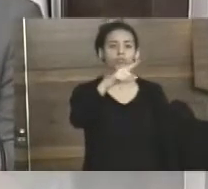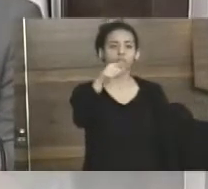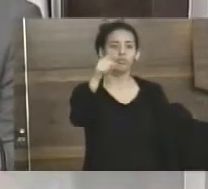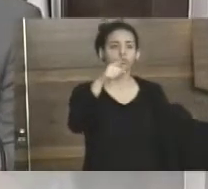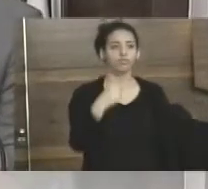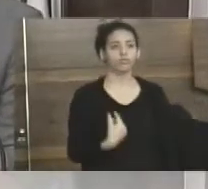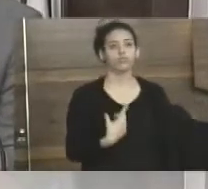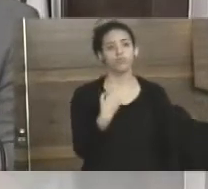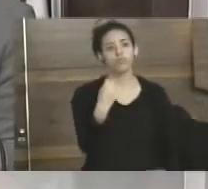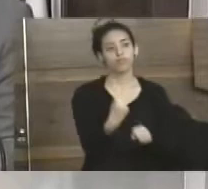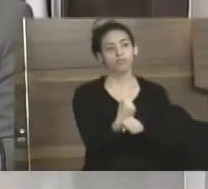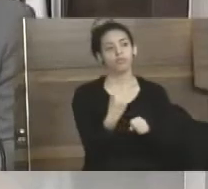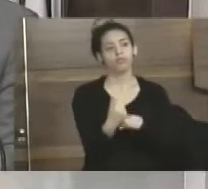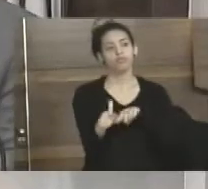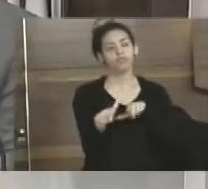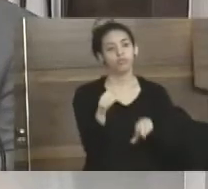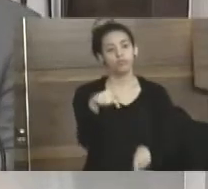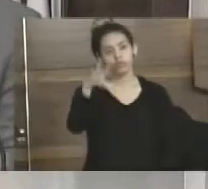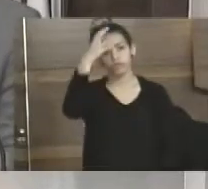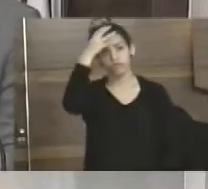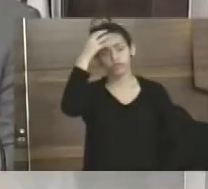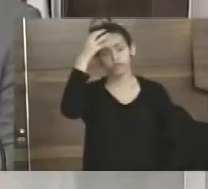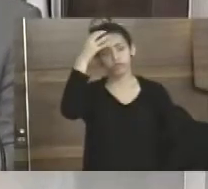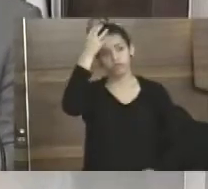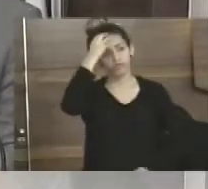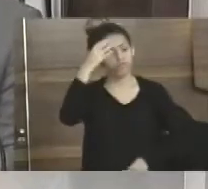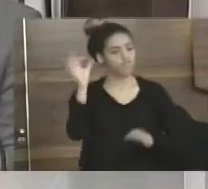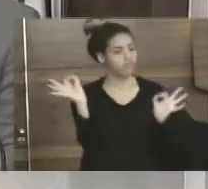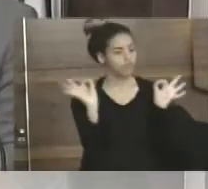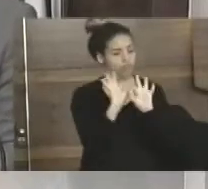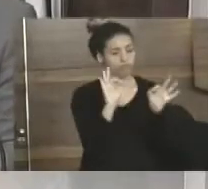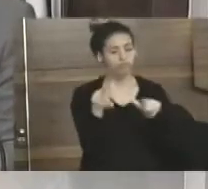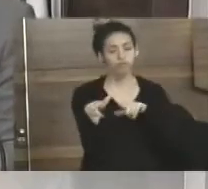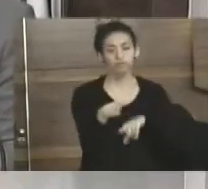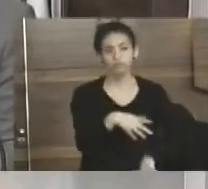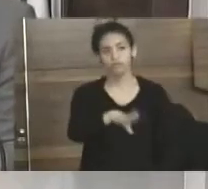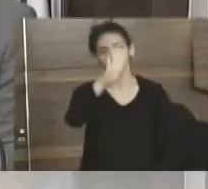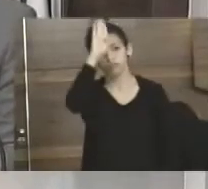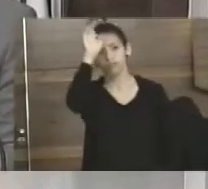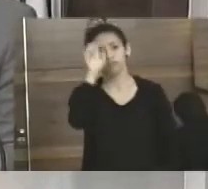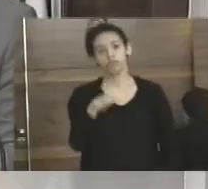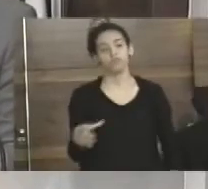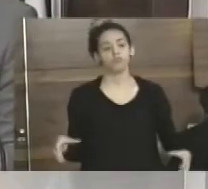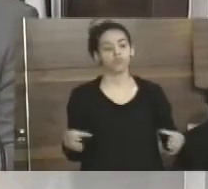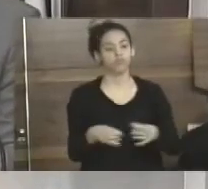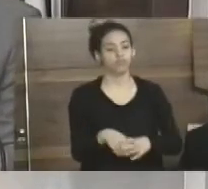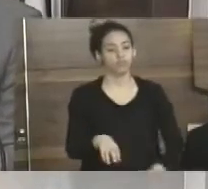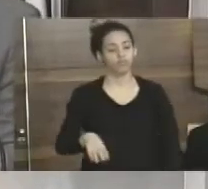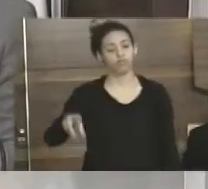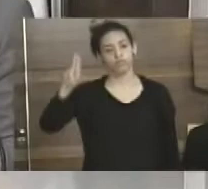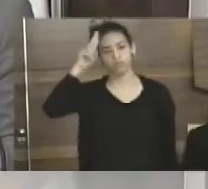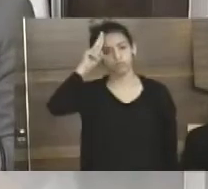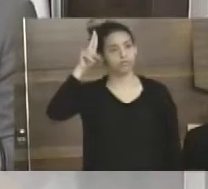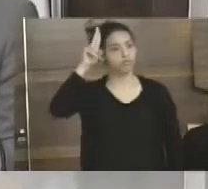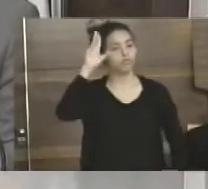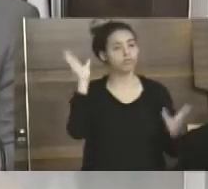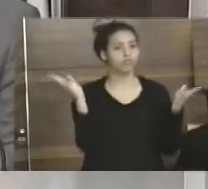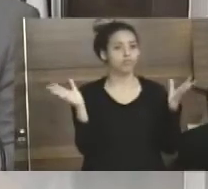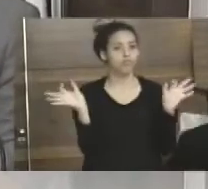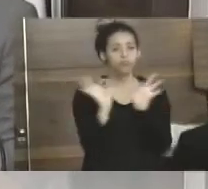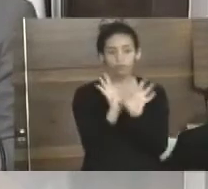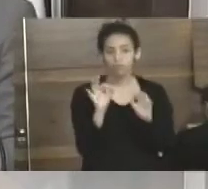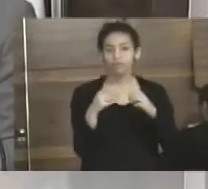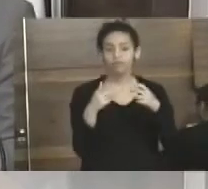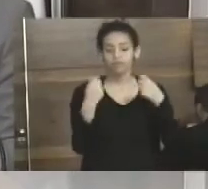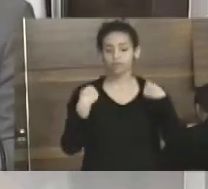na nossa cidade de serviços prestados e muito bem prestados. O Bombeiro é uma organização militar fantástica, que